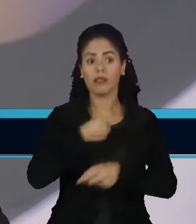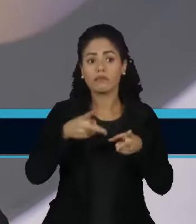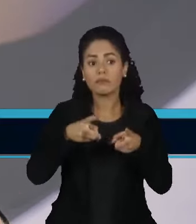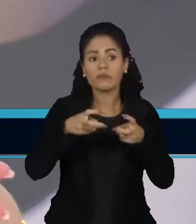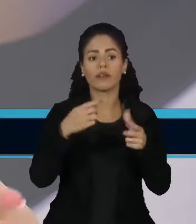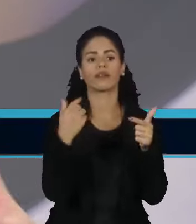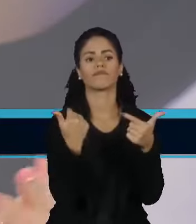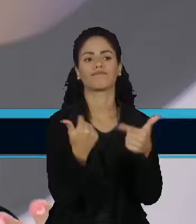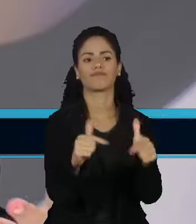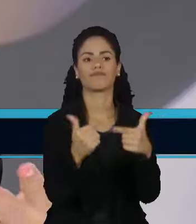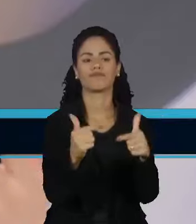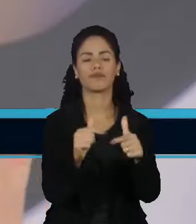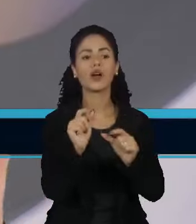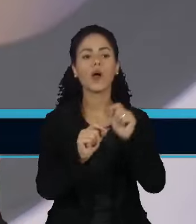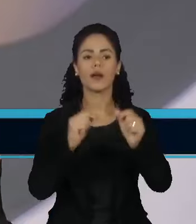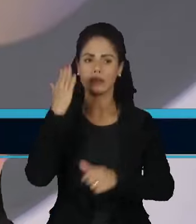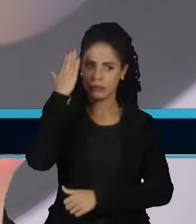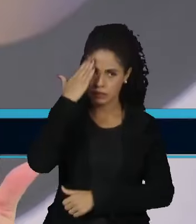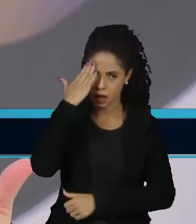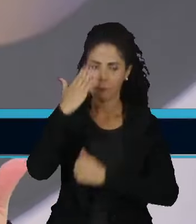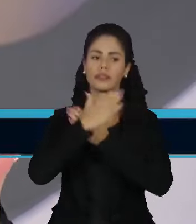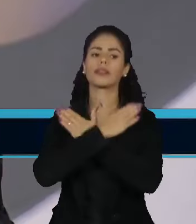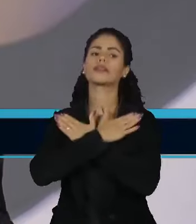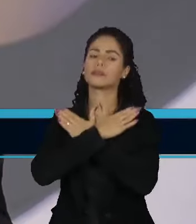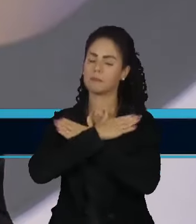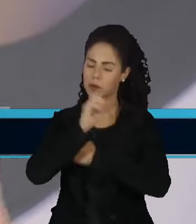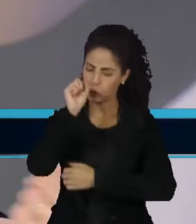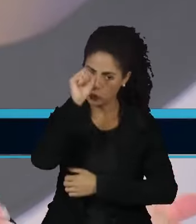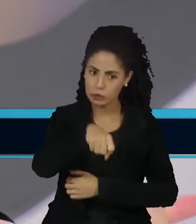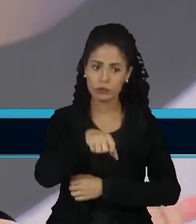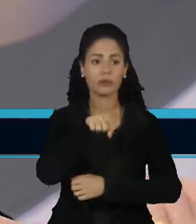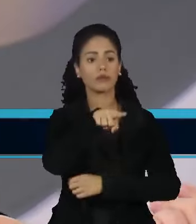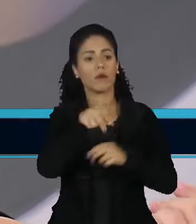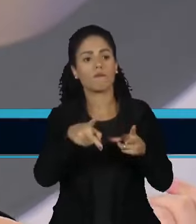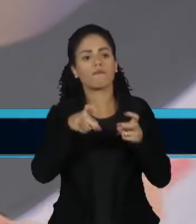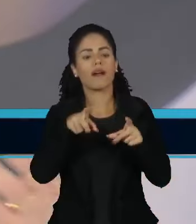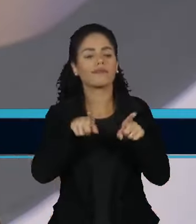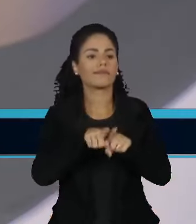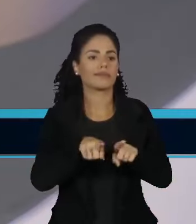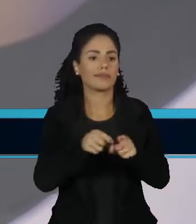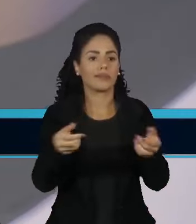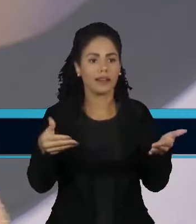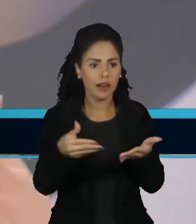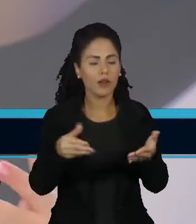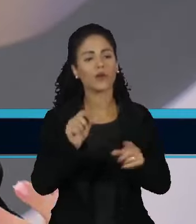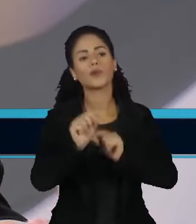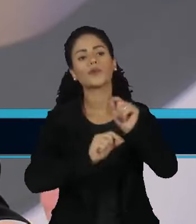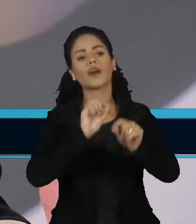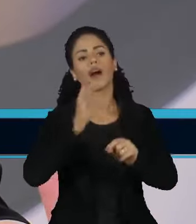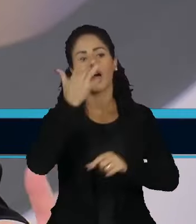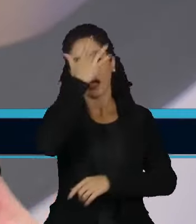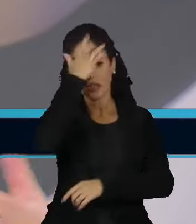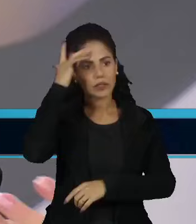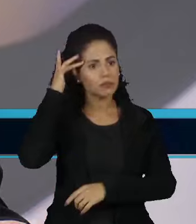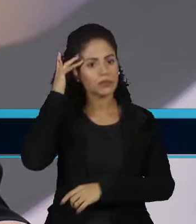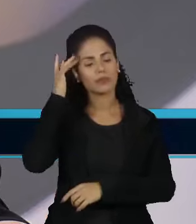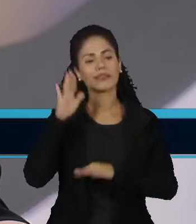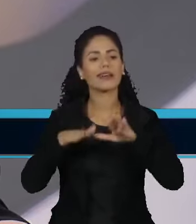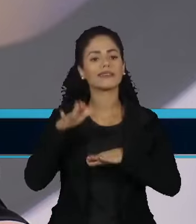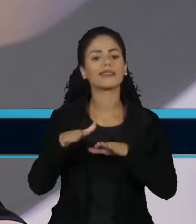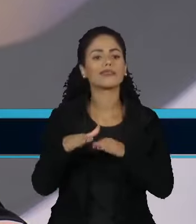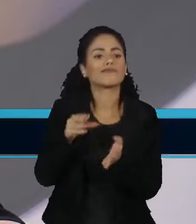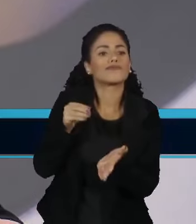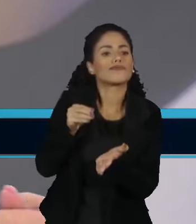mercado de trabalho, a gente sabe que tem desemprego muito baixo. Então, isso, como a gente já mencionou agora há pouco, faz com que pessoas com pouca qualificação